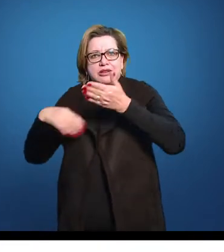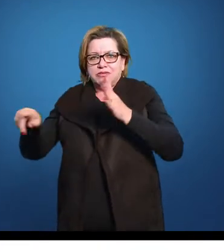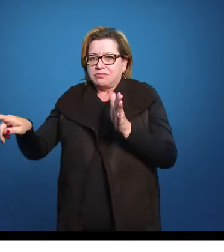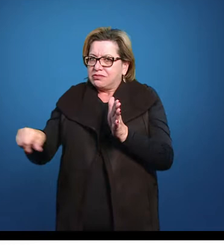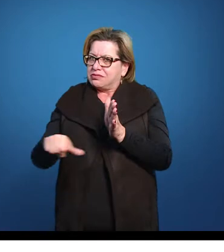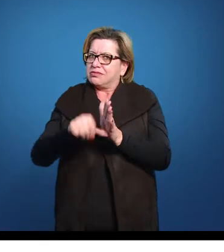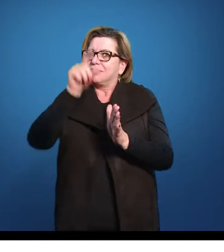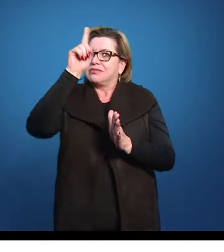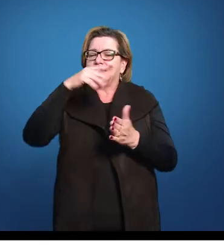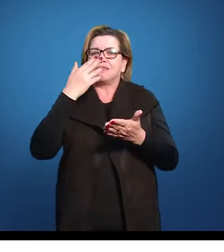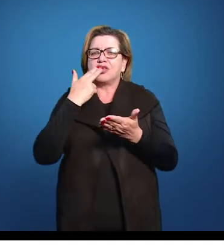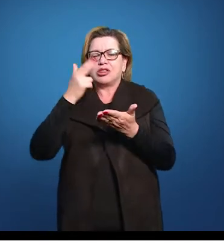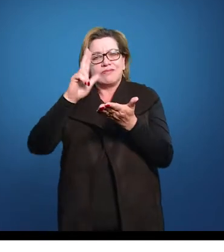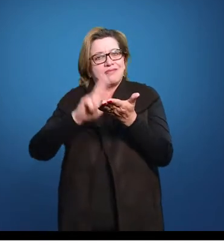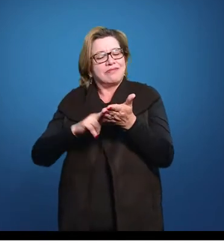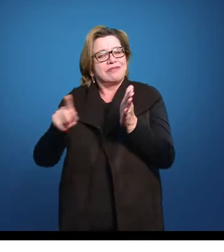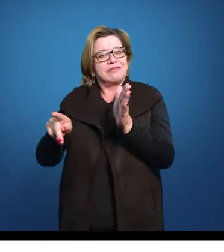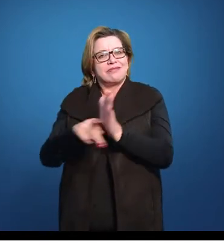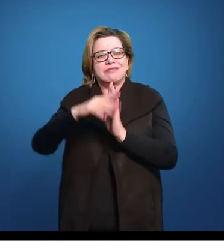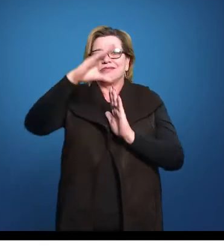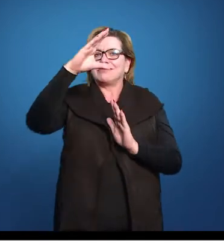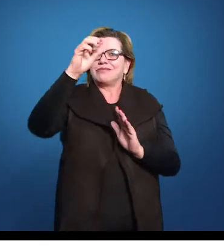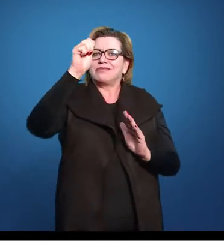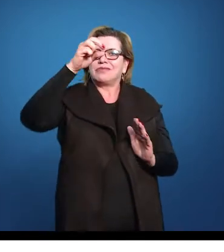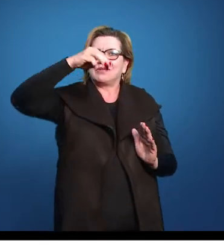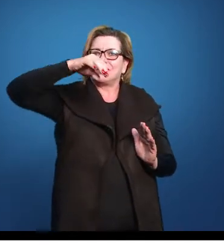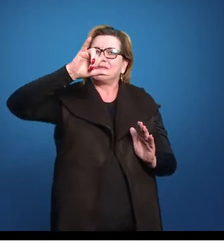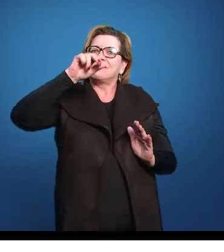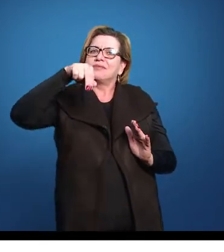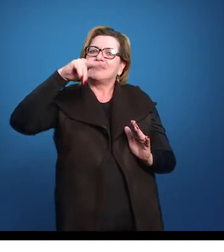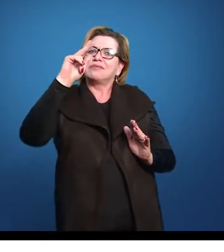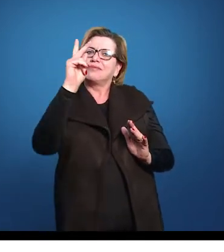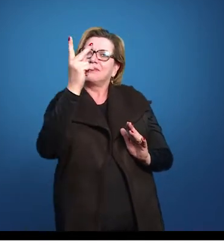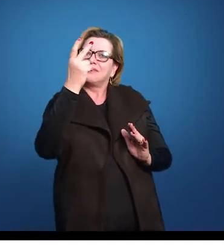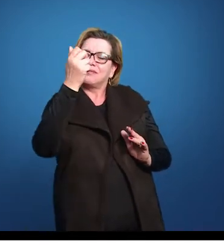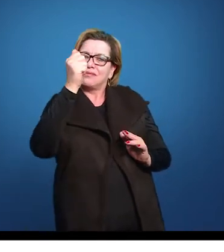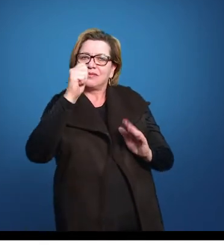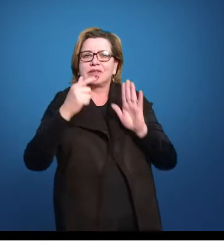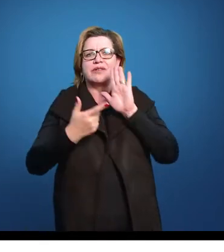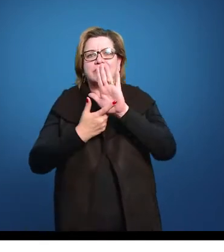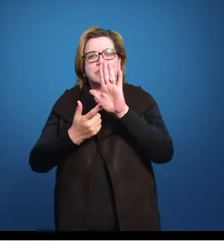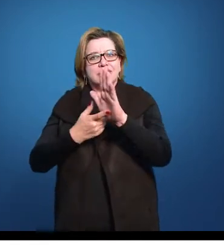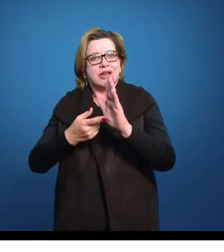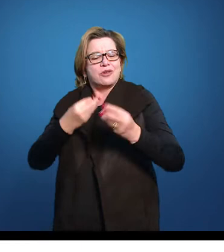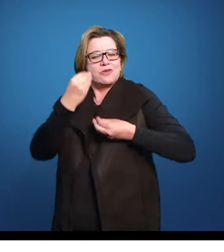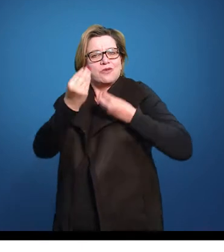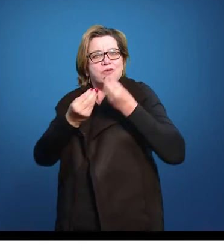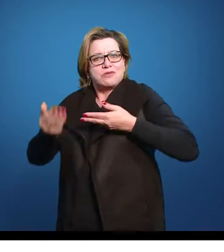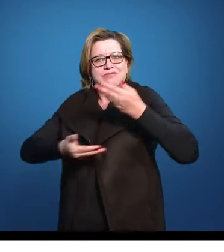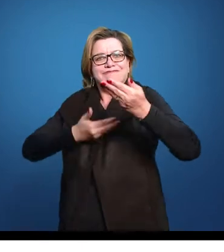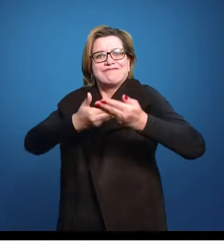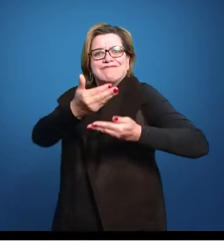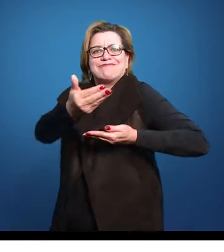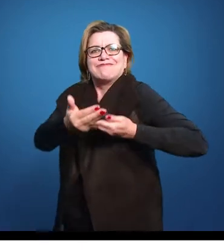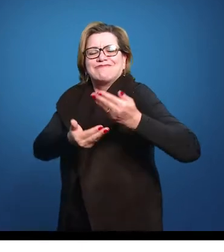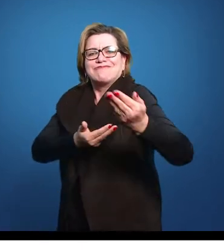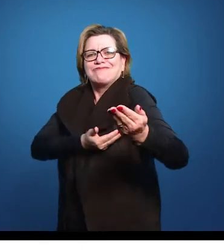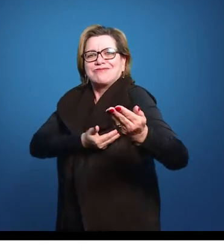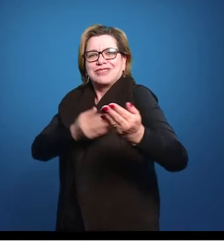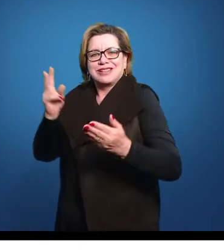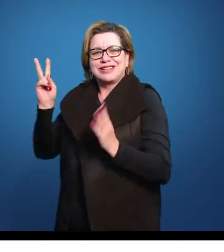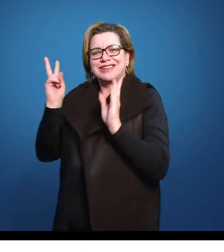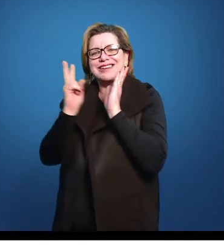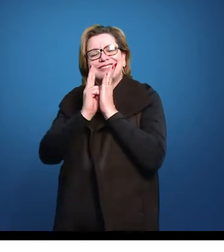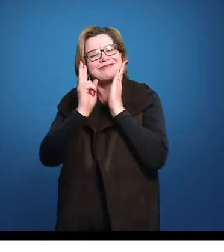vê e de como houve a relação entre indígenas e portugueses, da ótica desse português, cujo